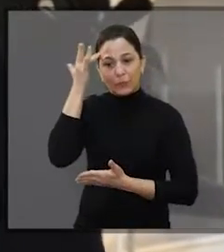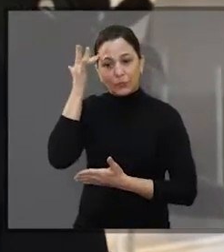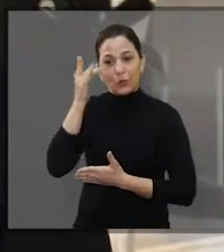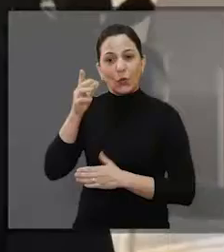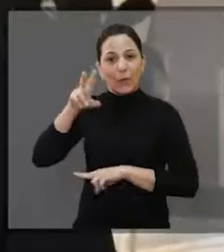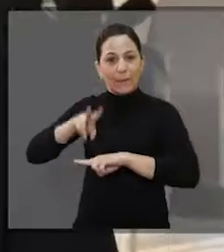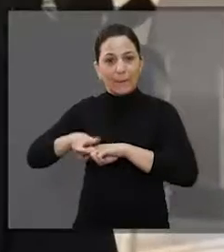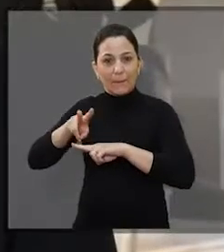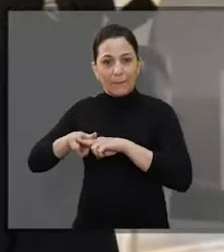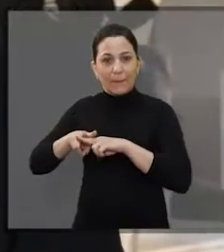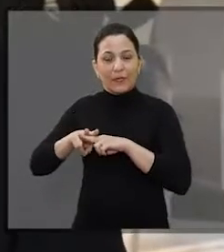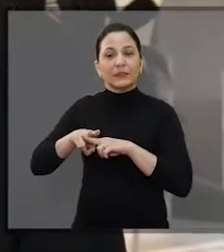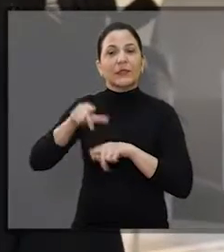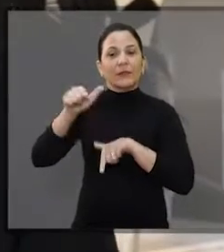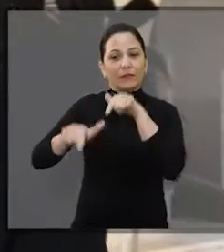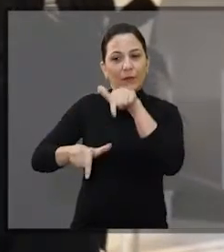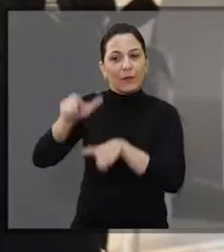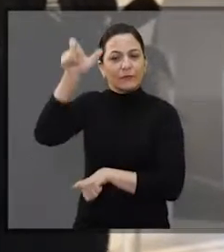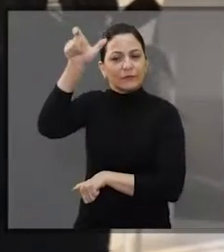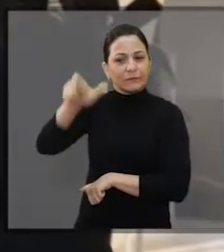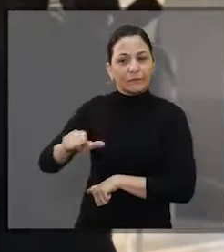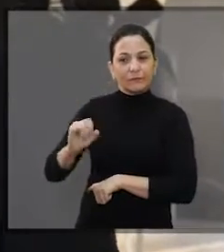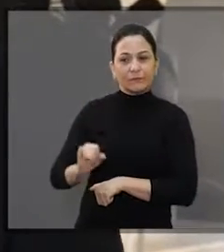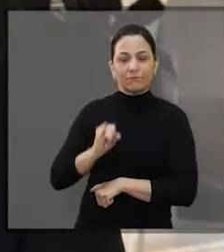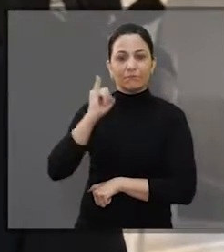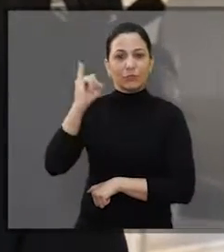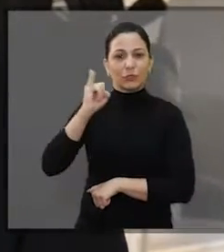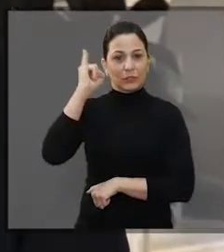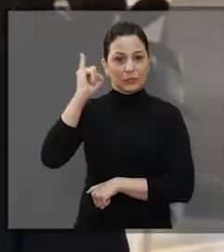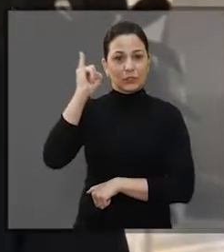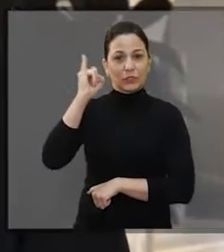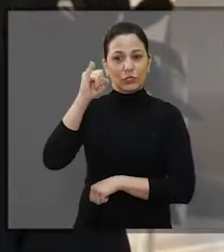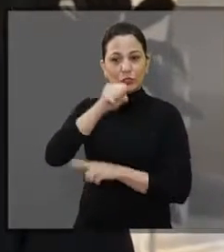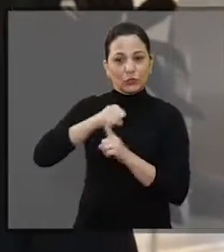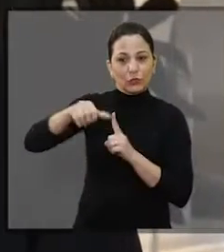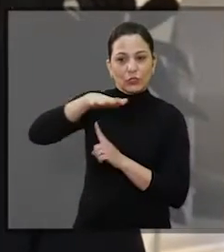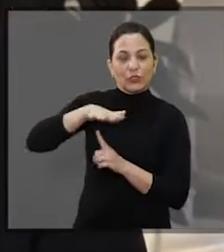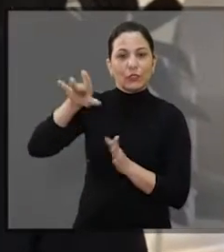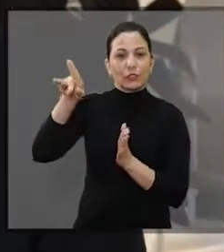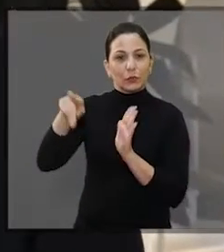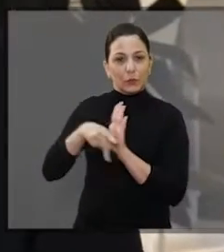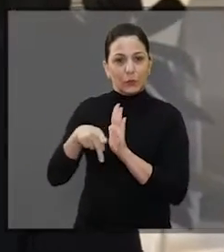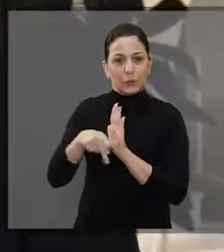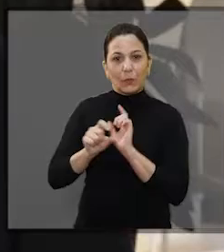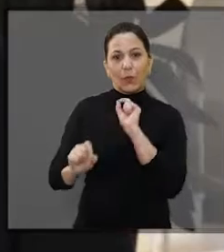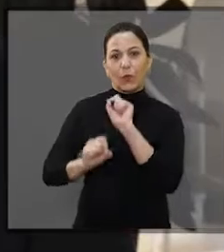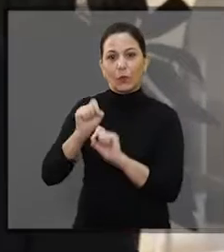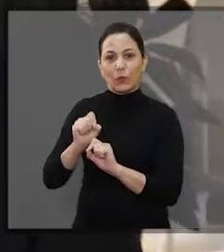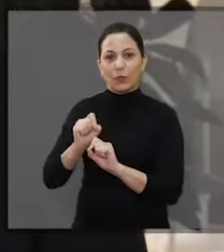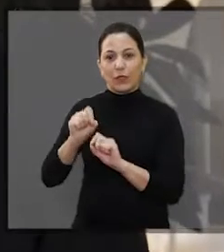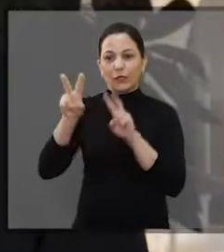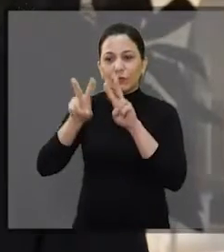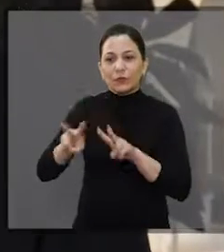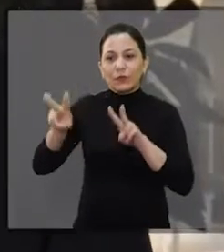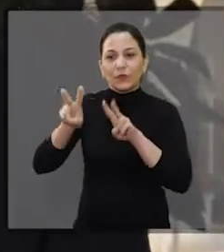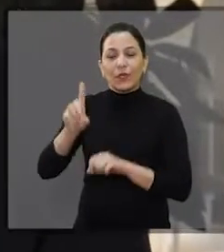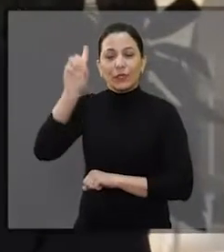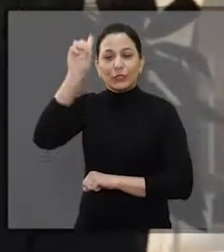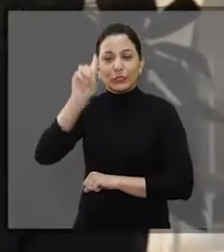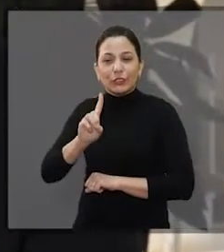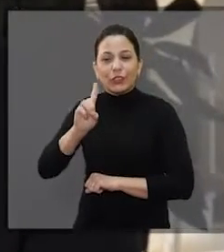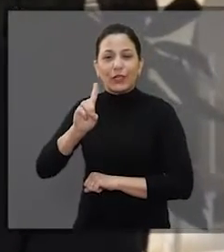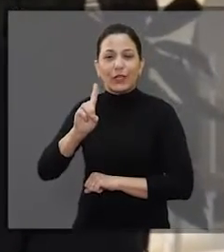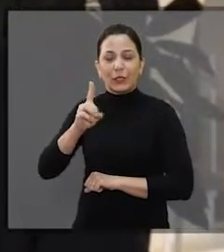em ações de empregabilidade e cidadania, é fundamental para a própria sociedade. Normalmente nós vemos que a